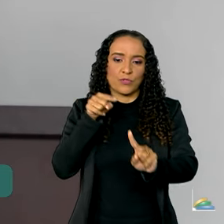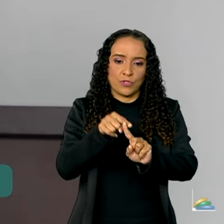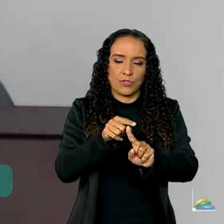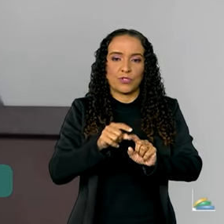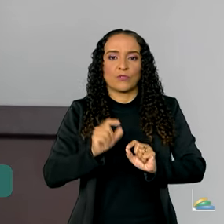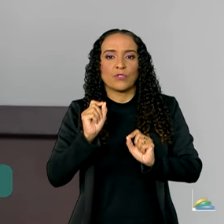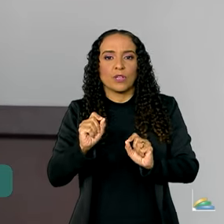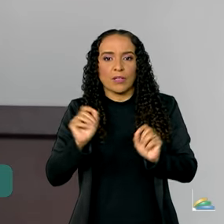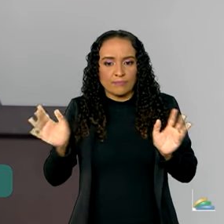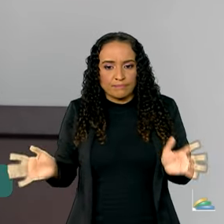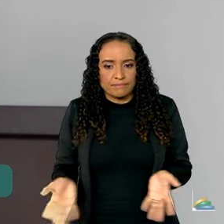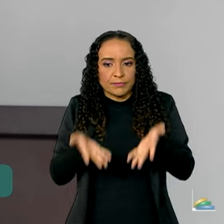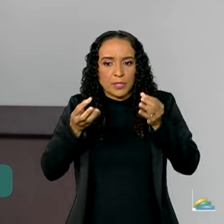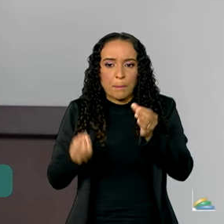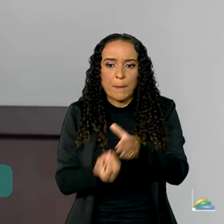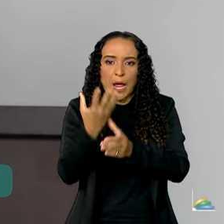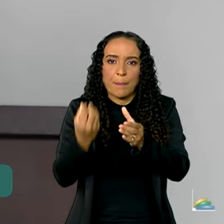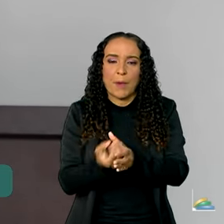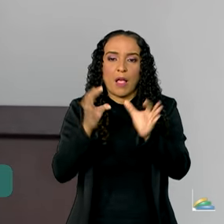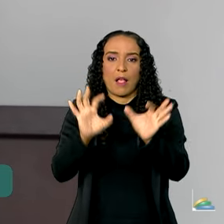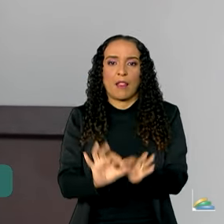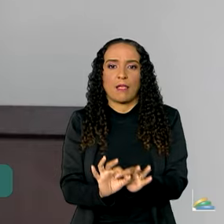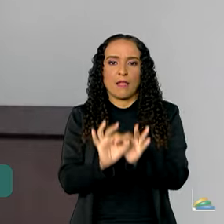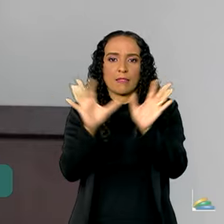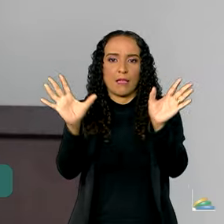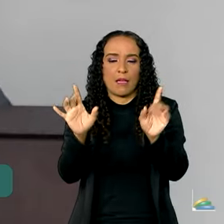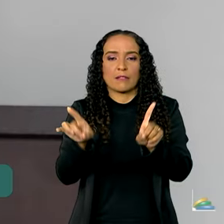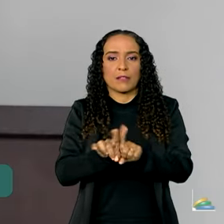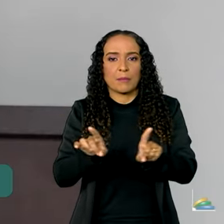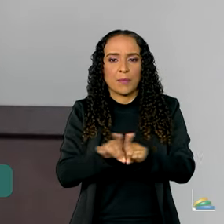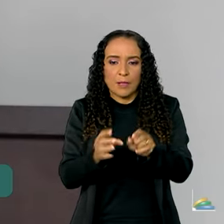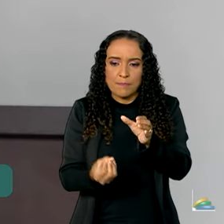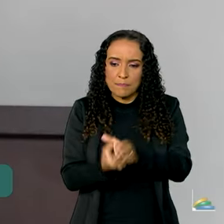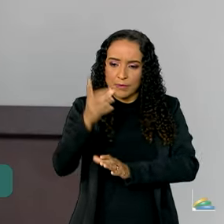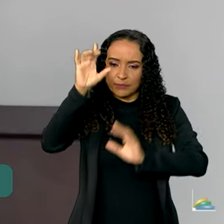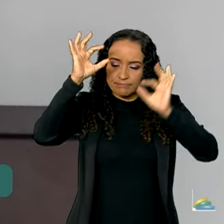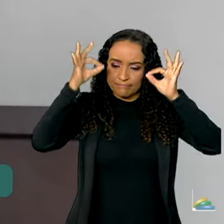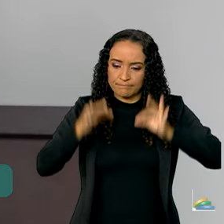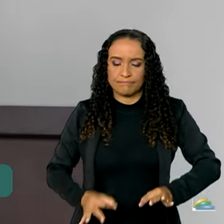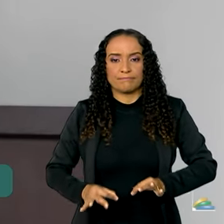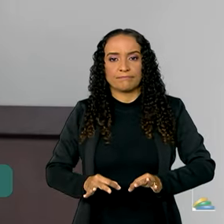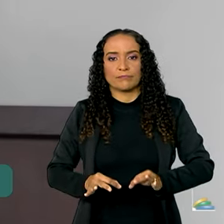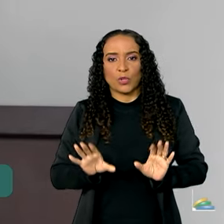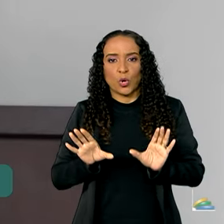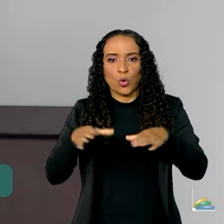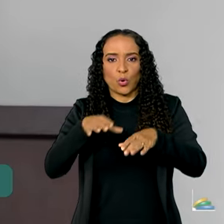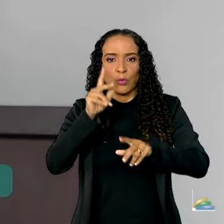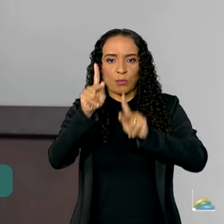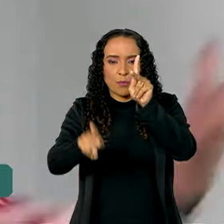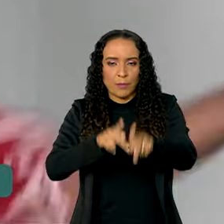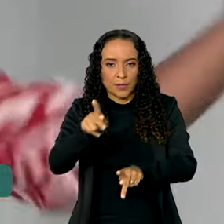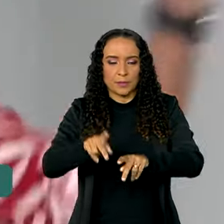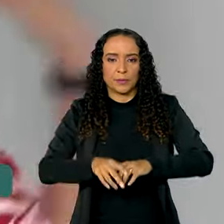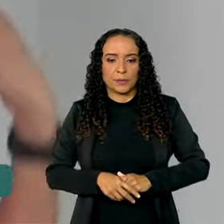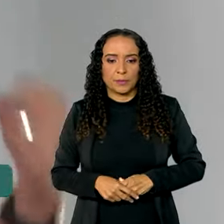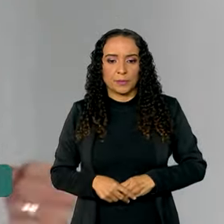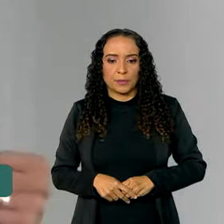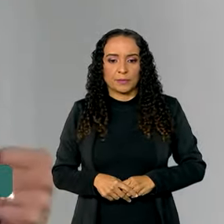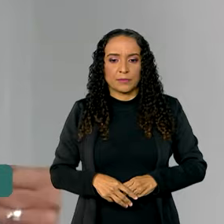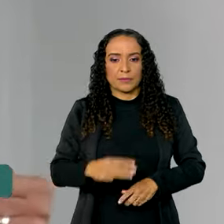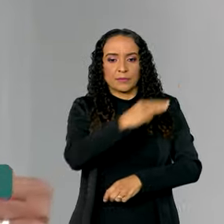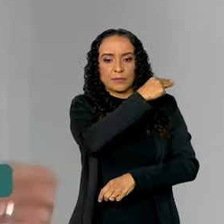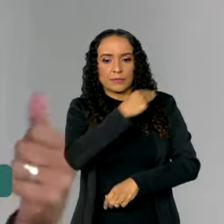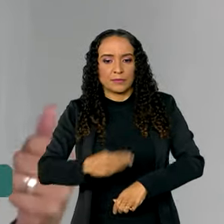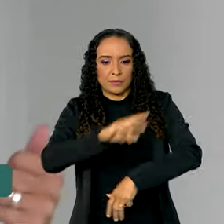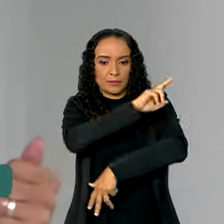de produzir liberdade, de produzir dignidade para o conjunto da nossa população. A ministra da